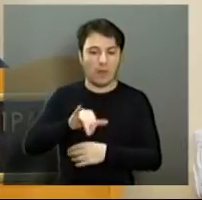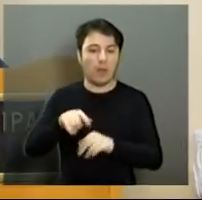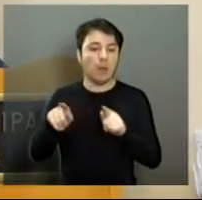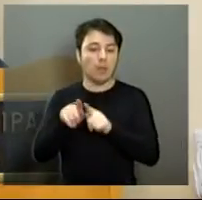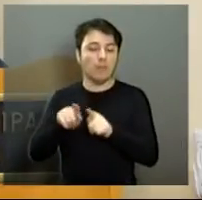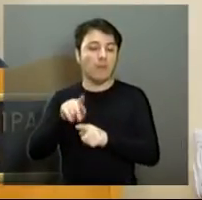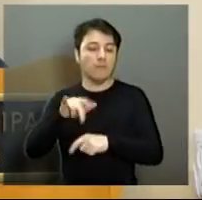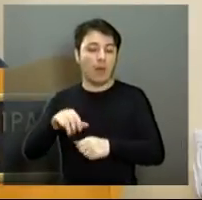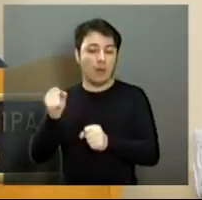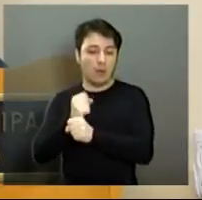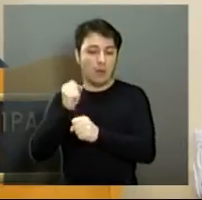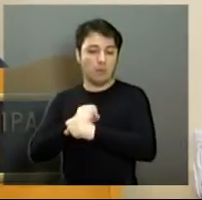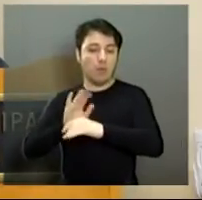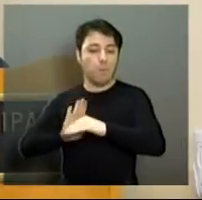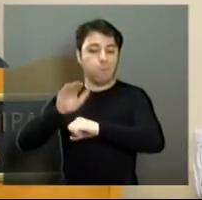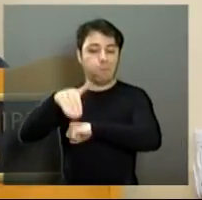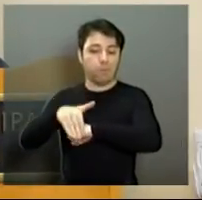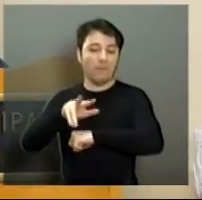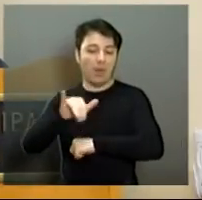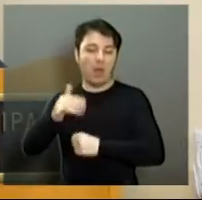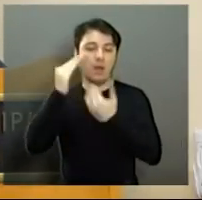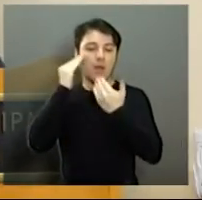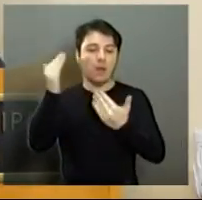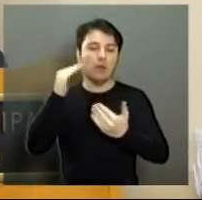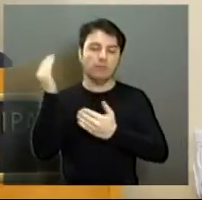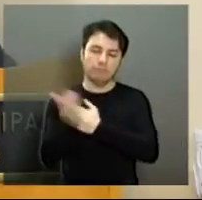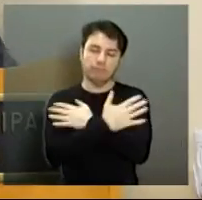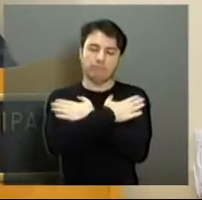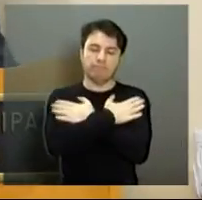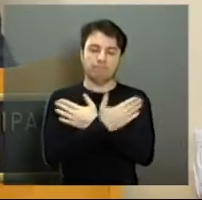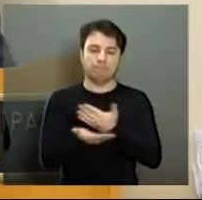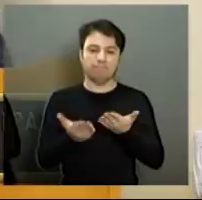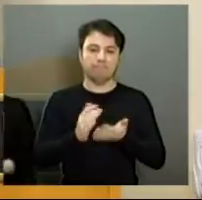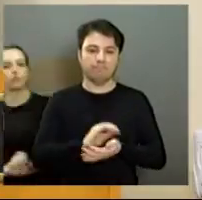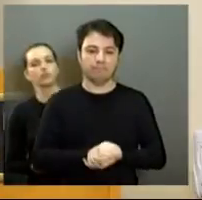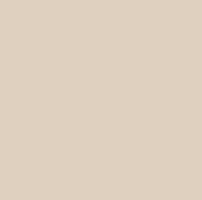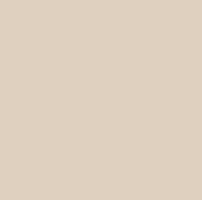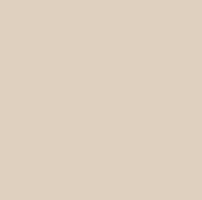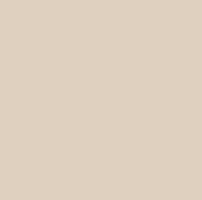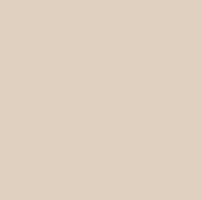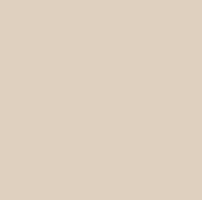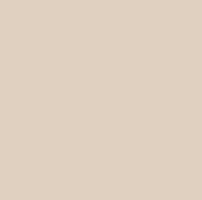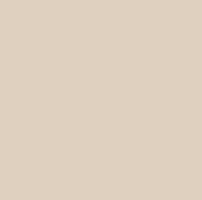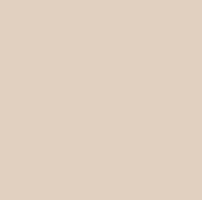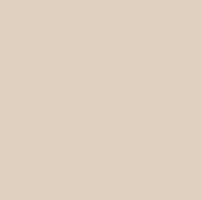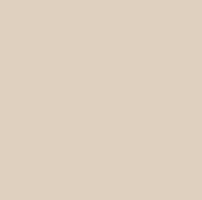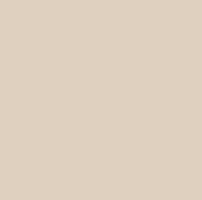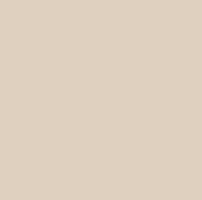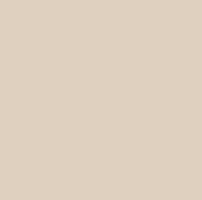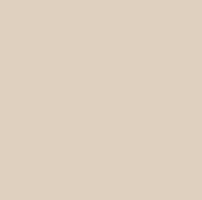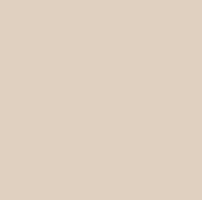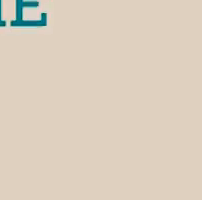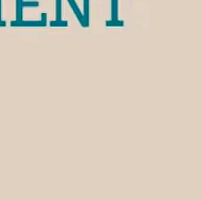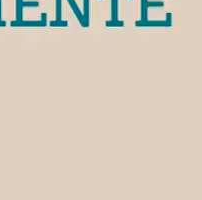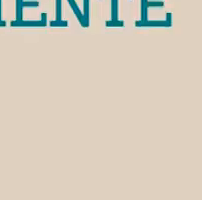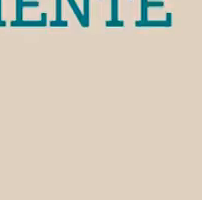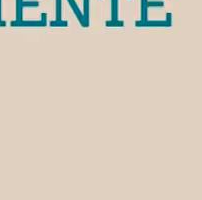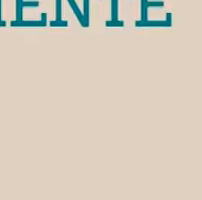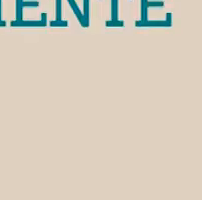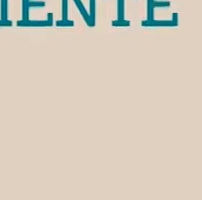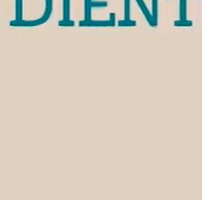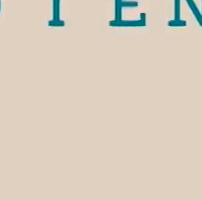Lombados ali na Camila de Núcio. Fica aqui, meu muito obrigado e um forte abraço a todos. O Lombados ali